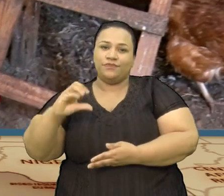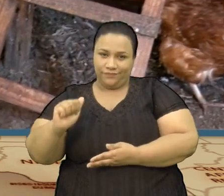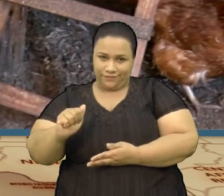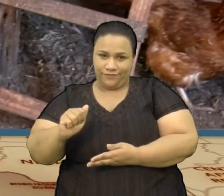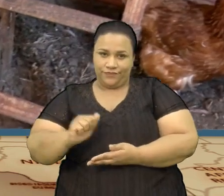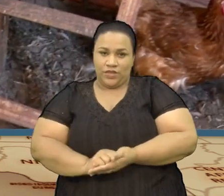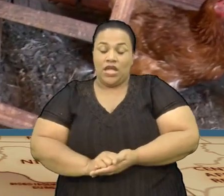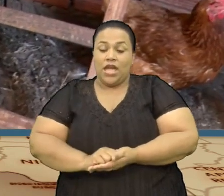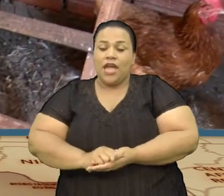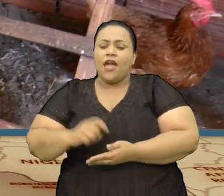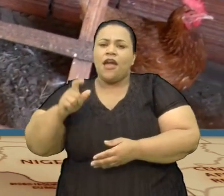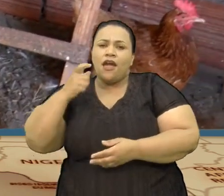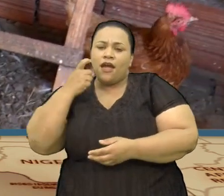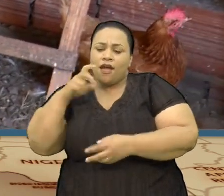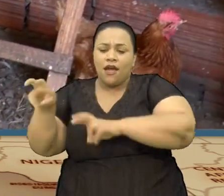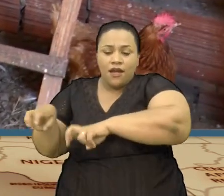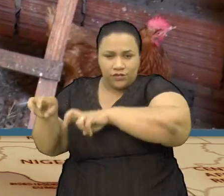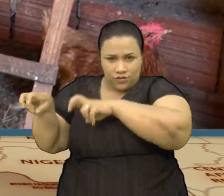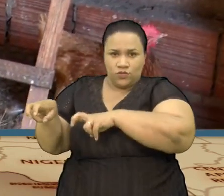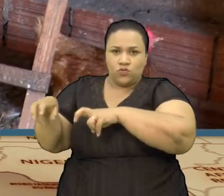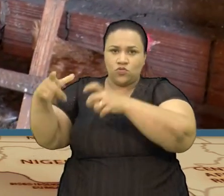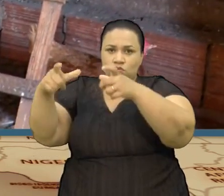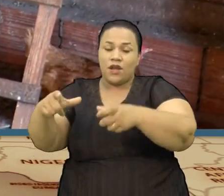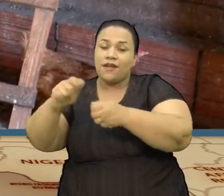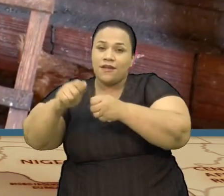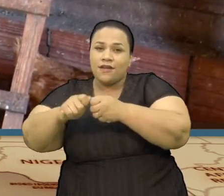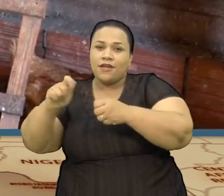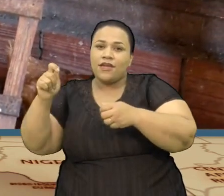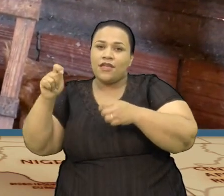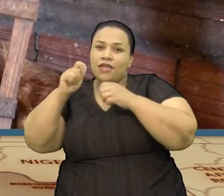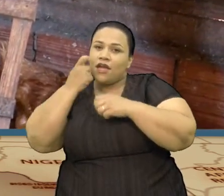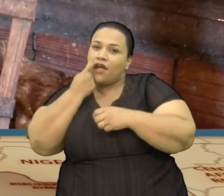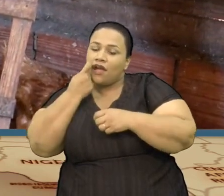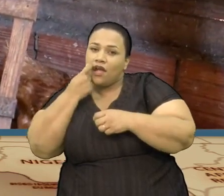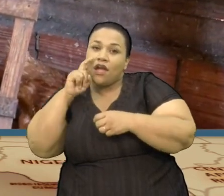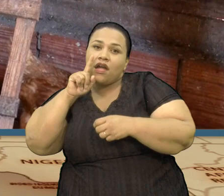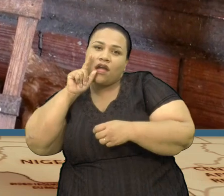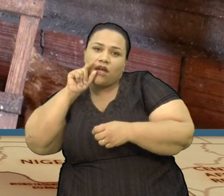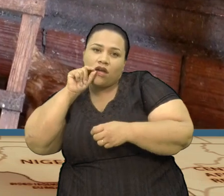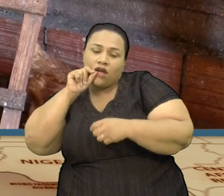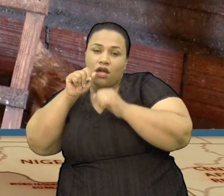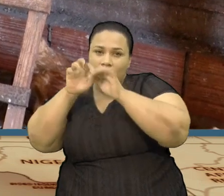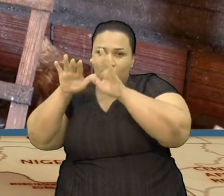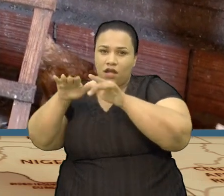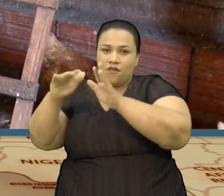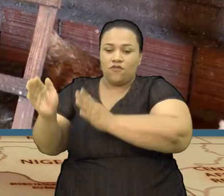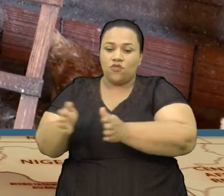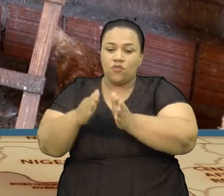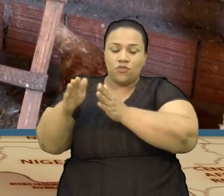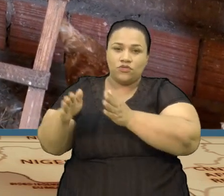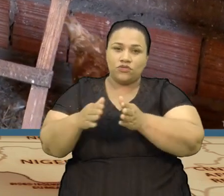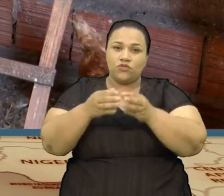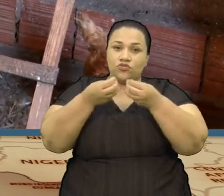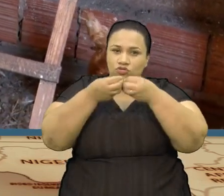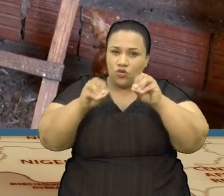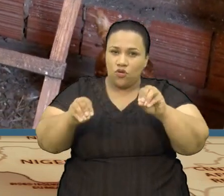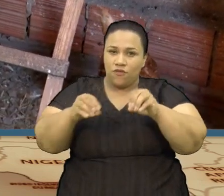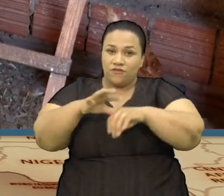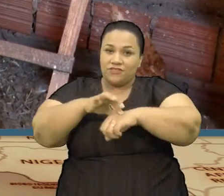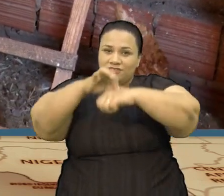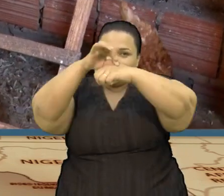um ramo da azotecnia dedicado à criação de aves Com produção de ovos e carne de frango